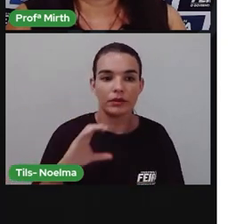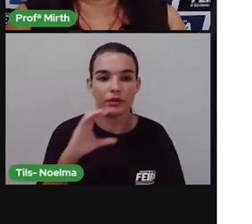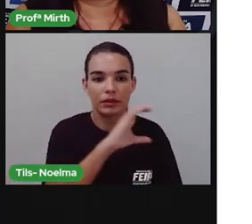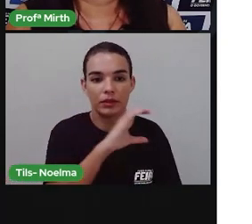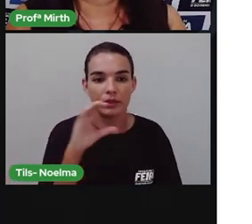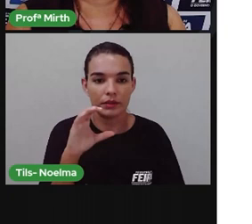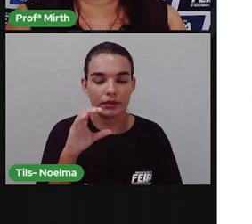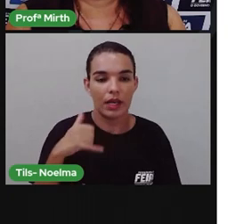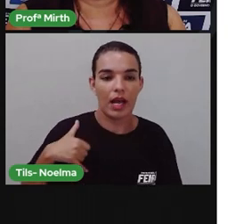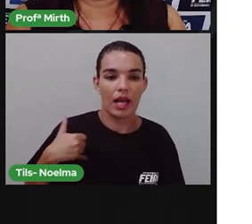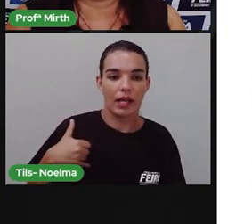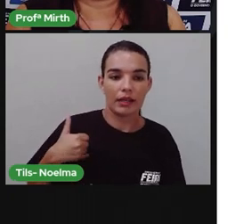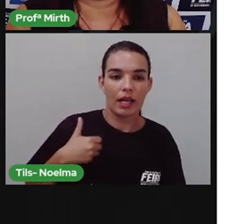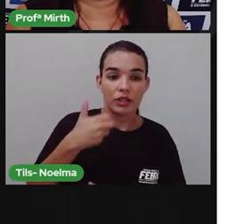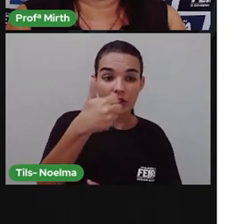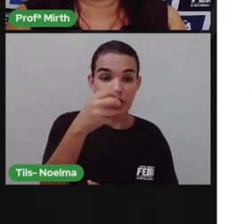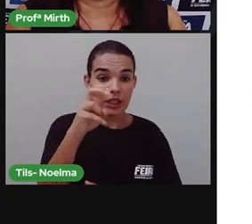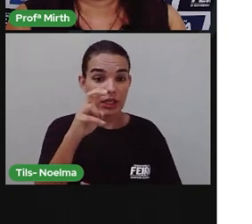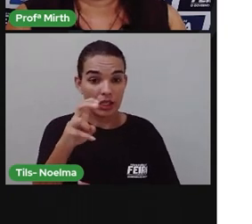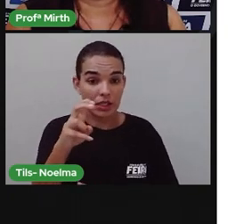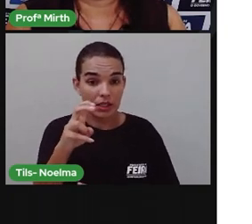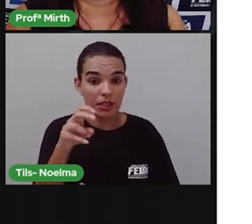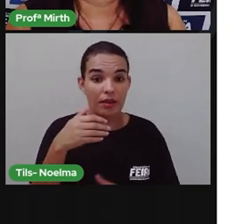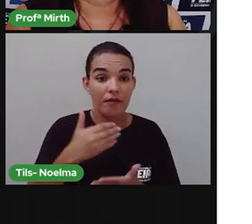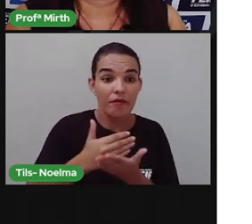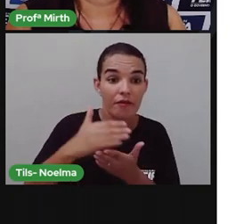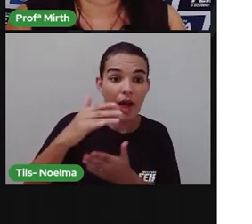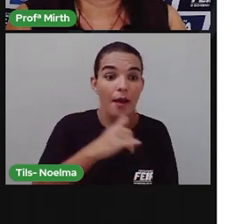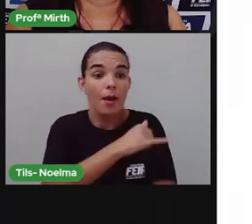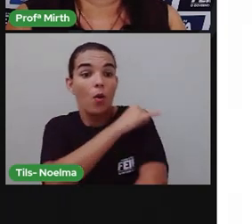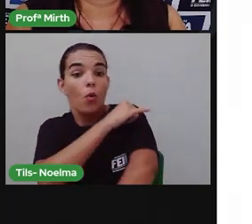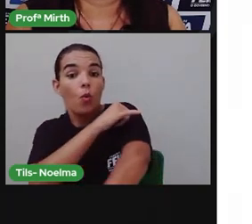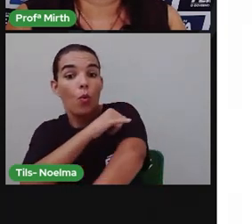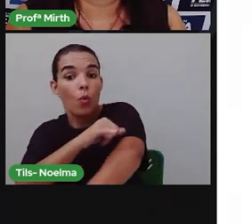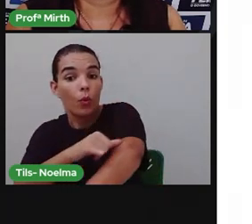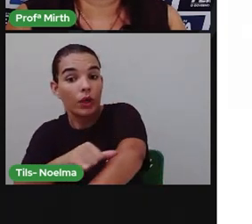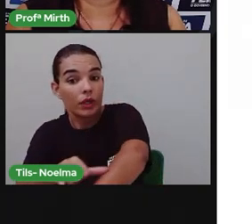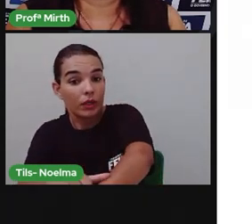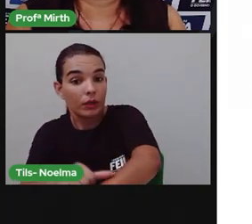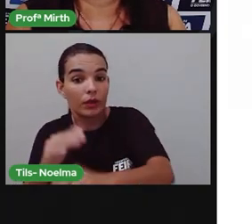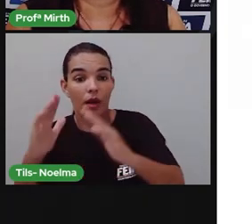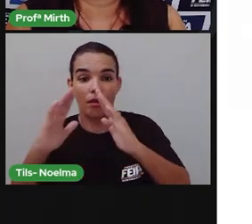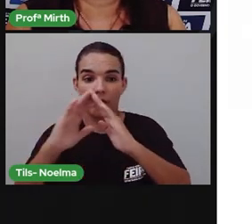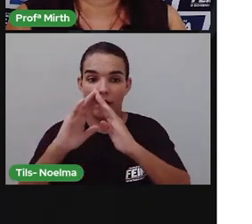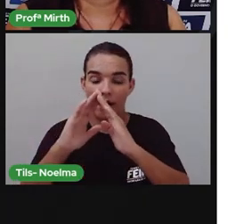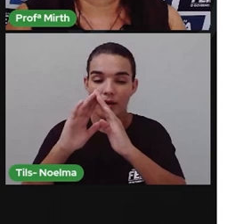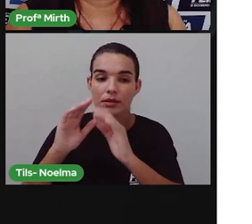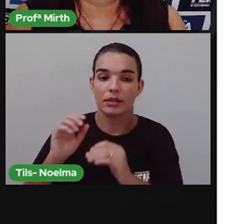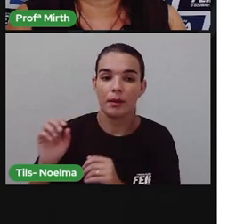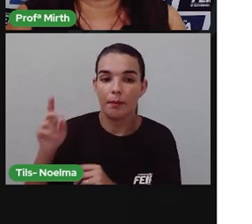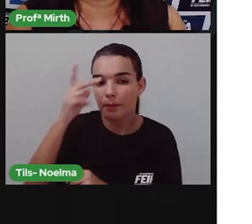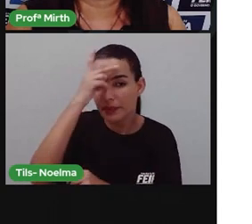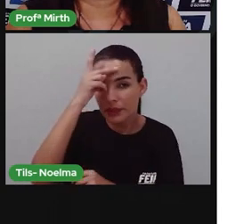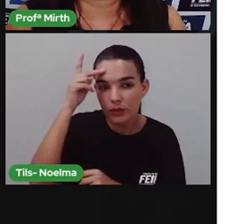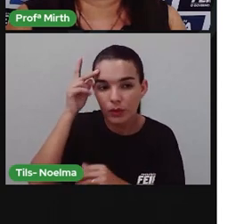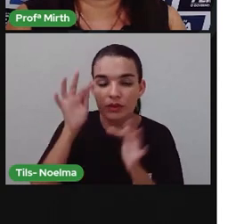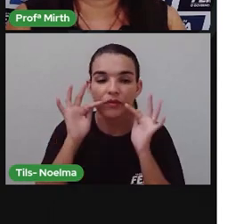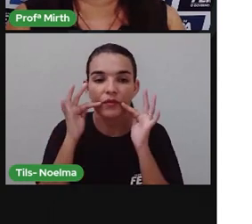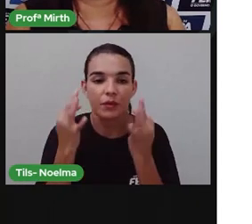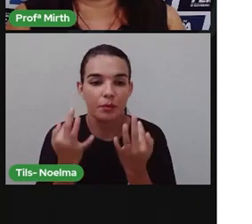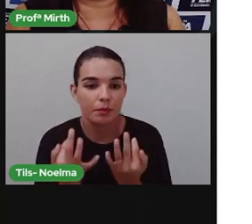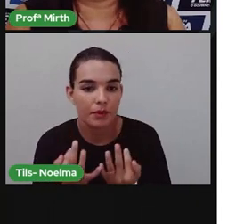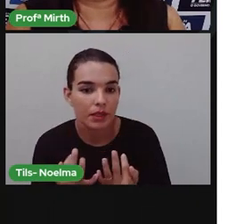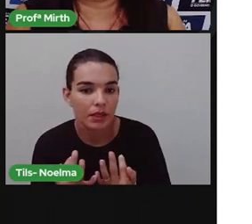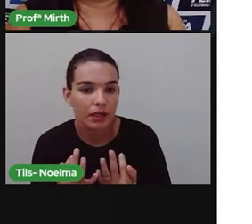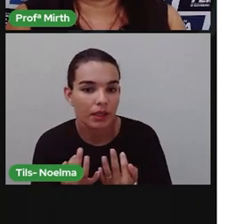de Artes e Ofícios. Mas a cidade grande não lhe fascina e retorna para